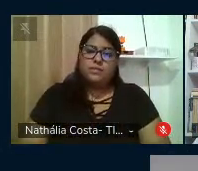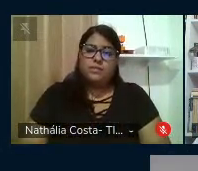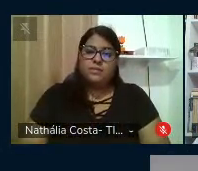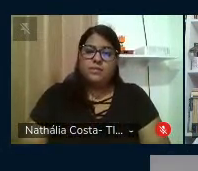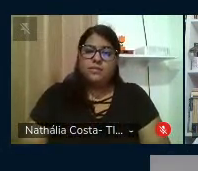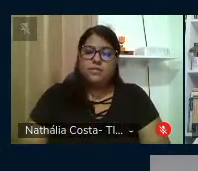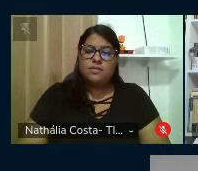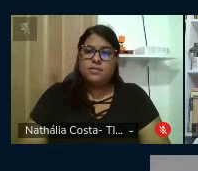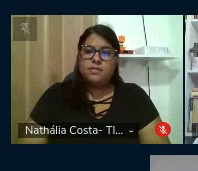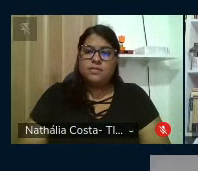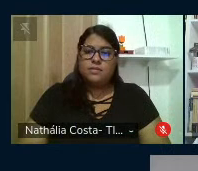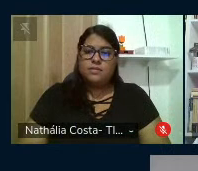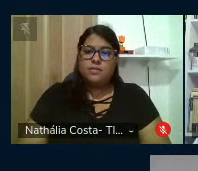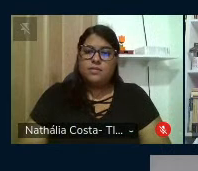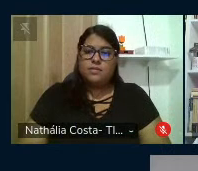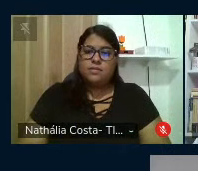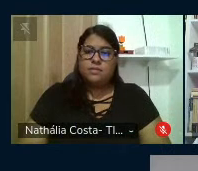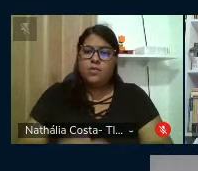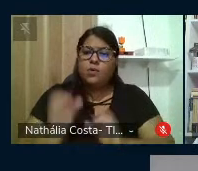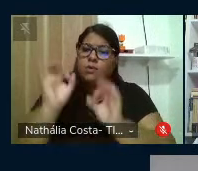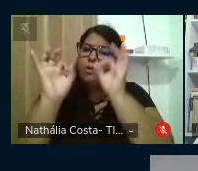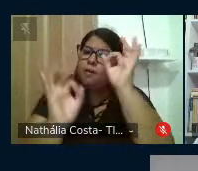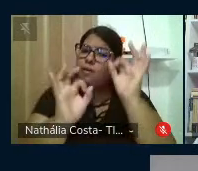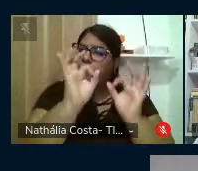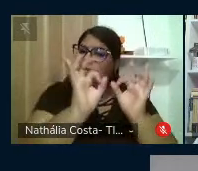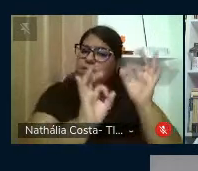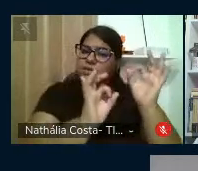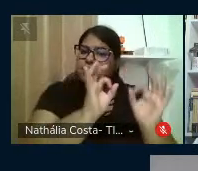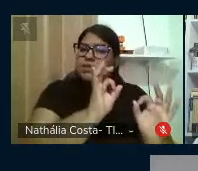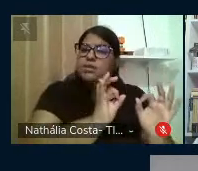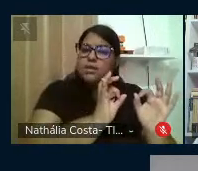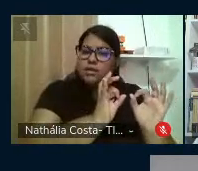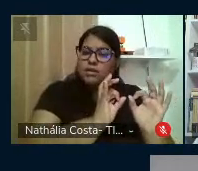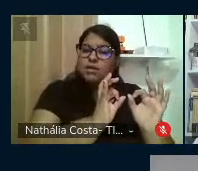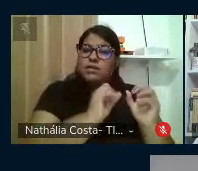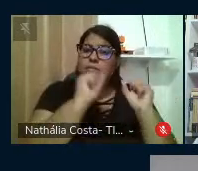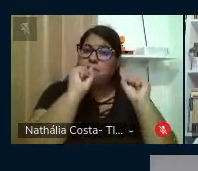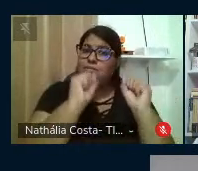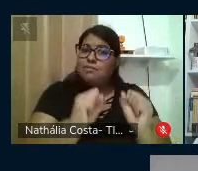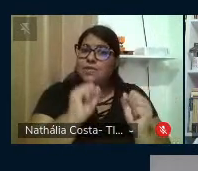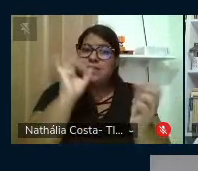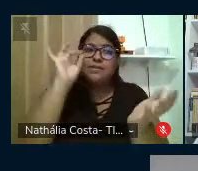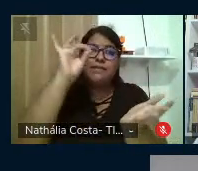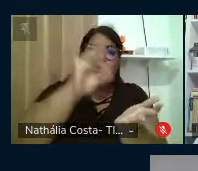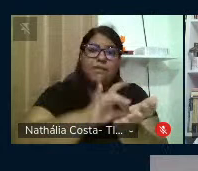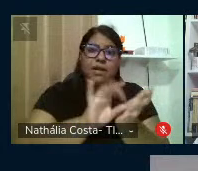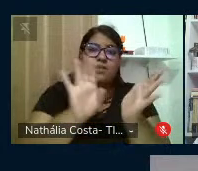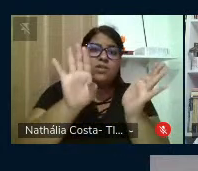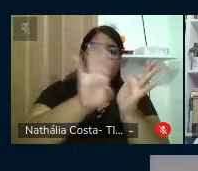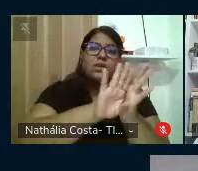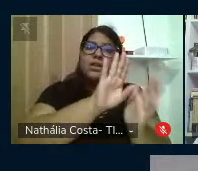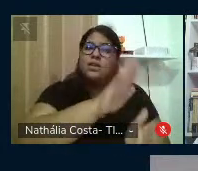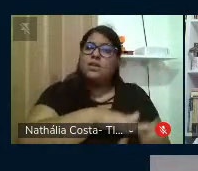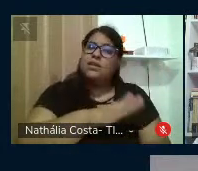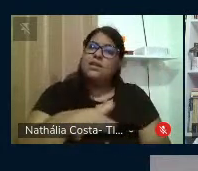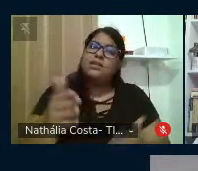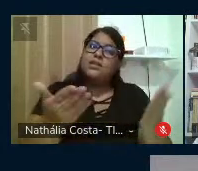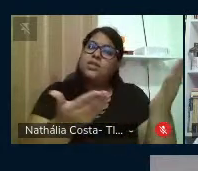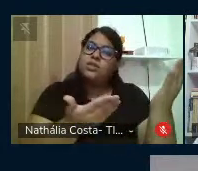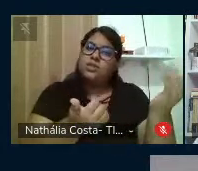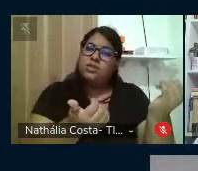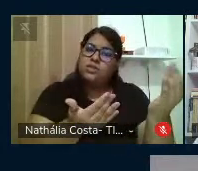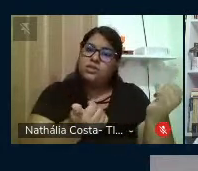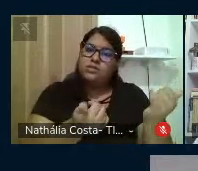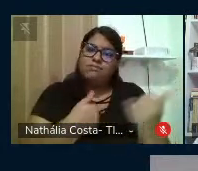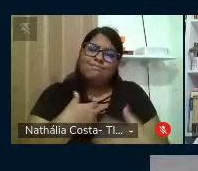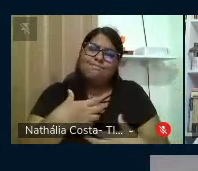que foi tecida, ela possa, de fato, chegar às crianças e jovens. E